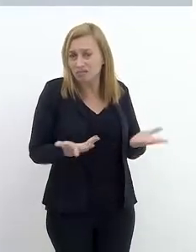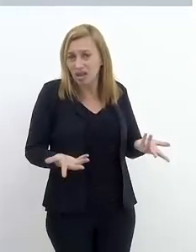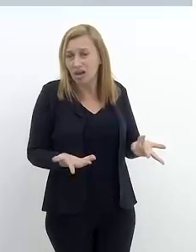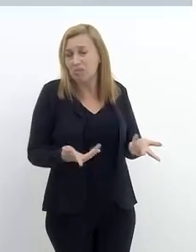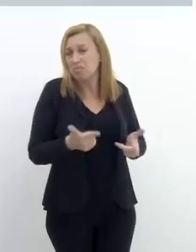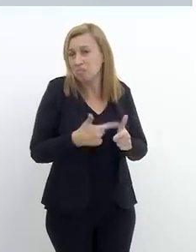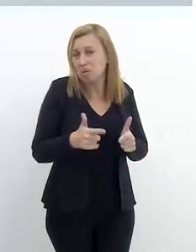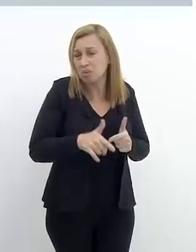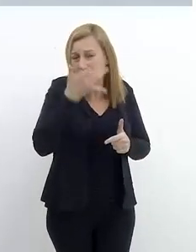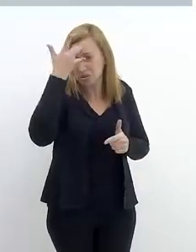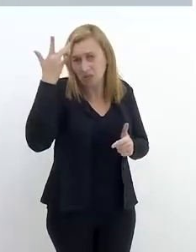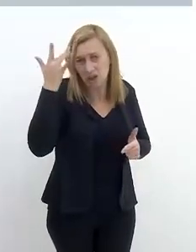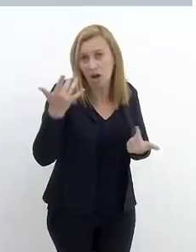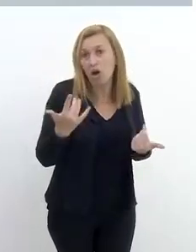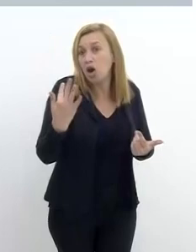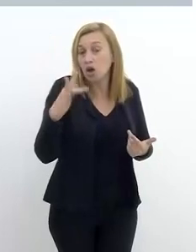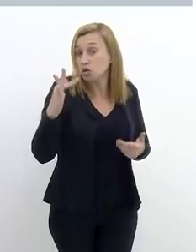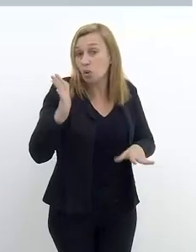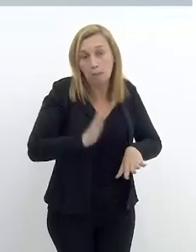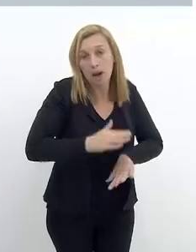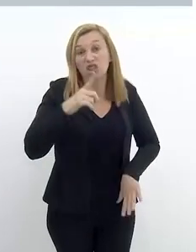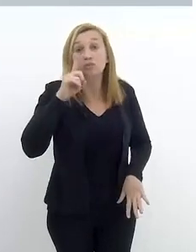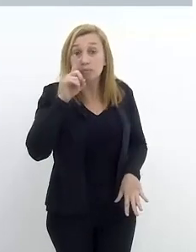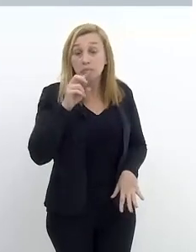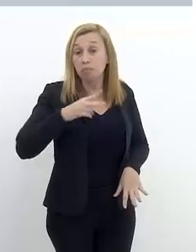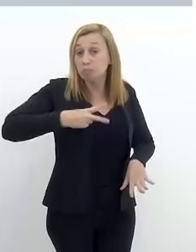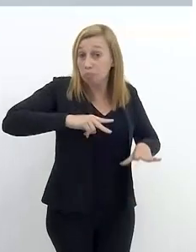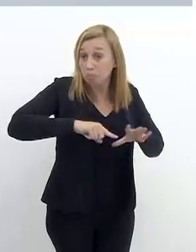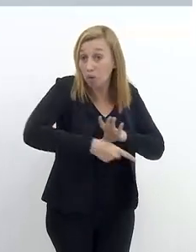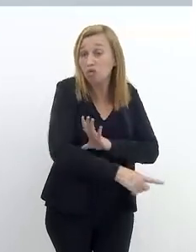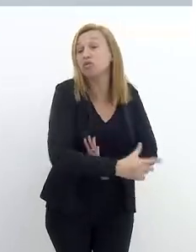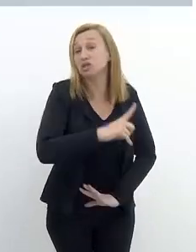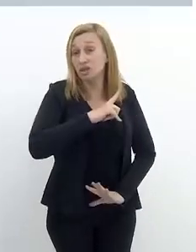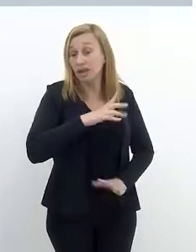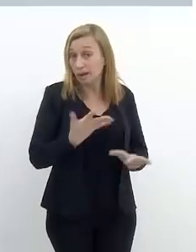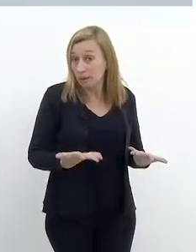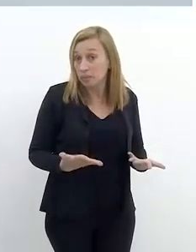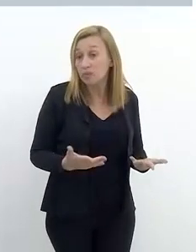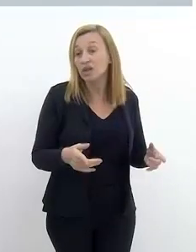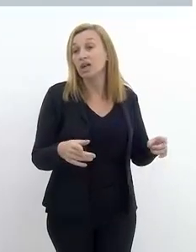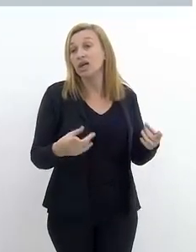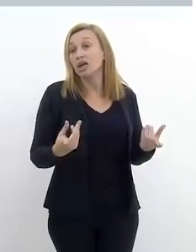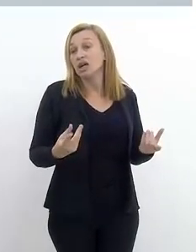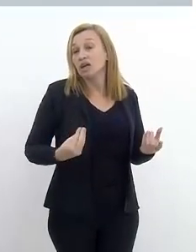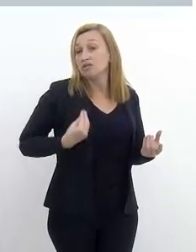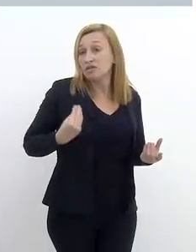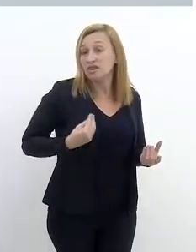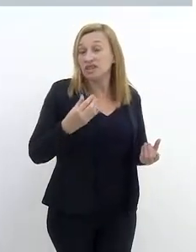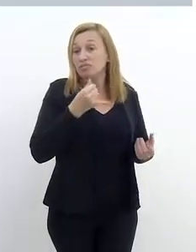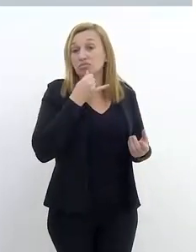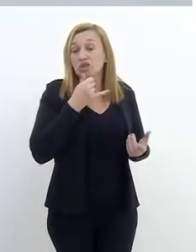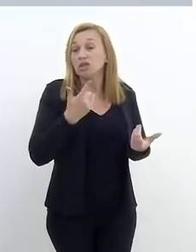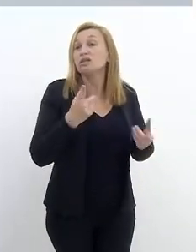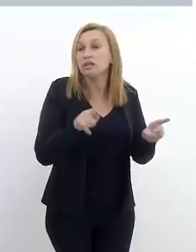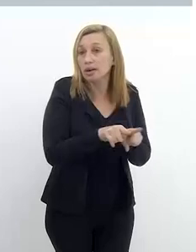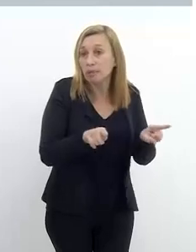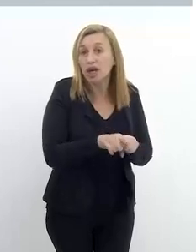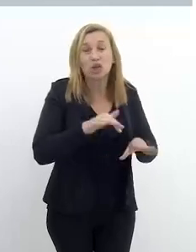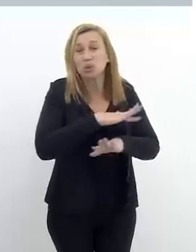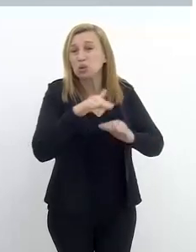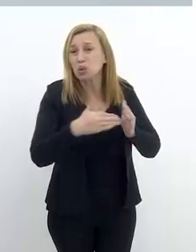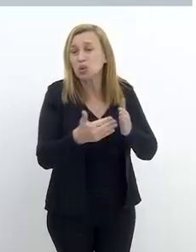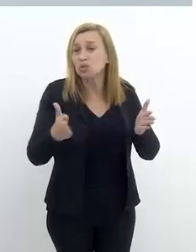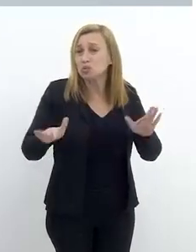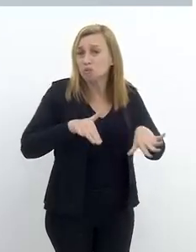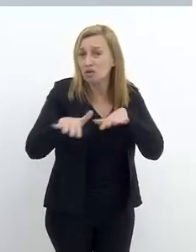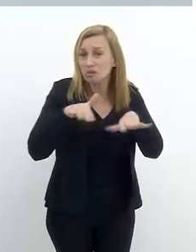pelo desaparecimento de um ente querido, que eu acho que é uma das dores mais profundas que alguém pode vivenciar. Então, além de estar vivenciando isso, elas estão